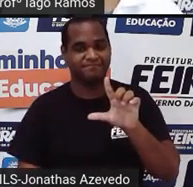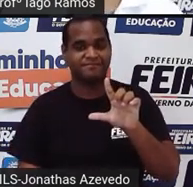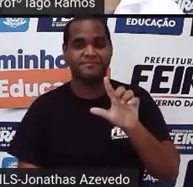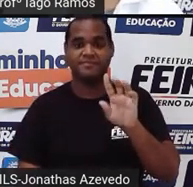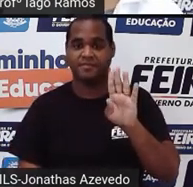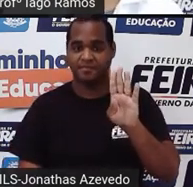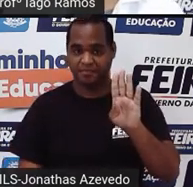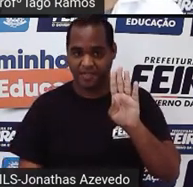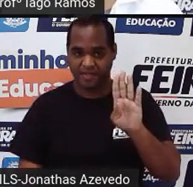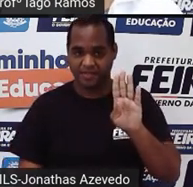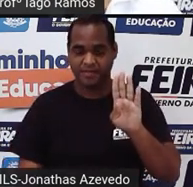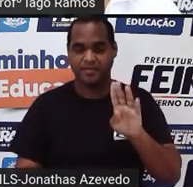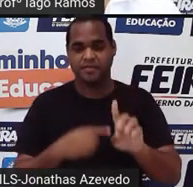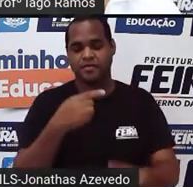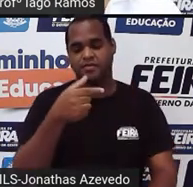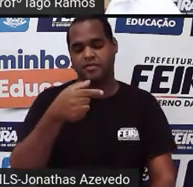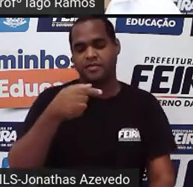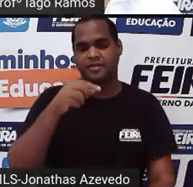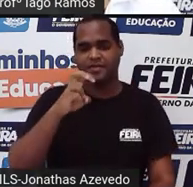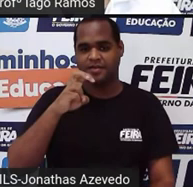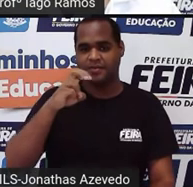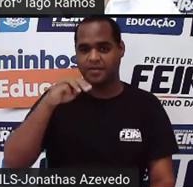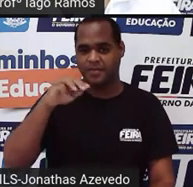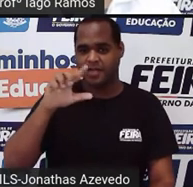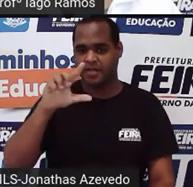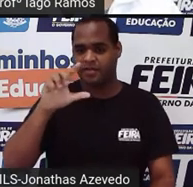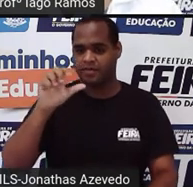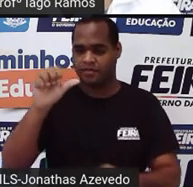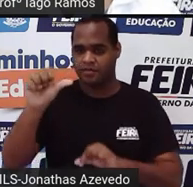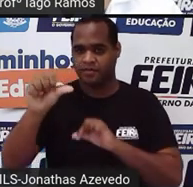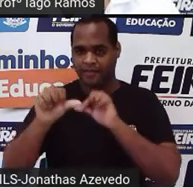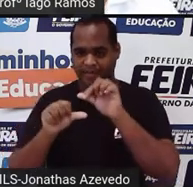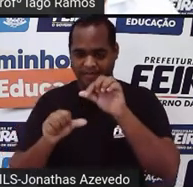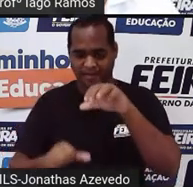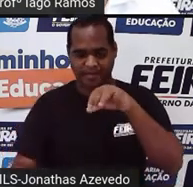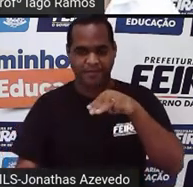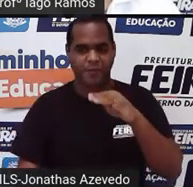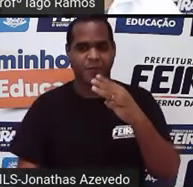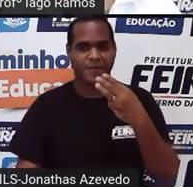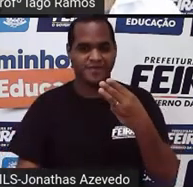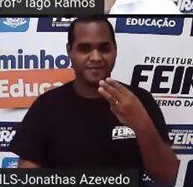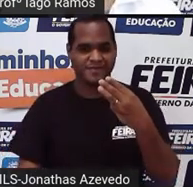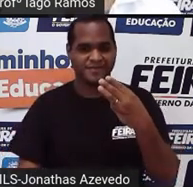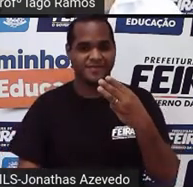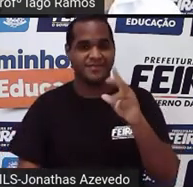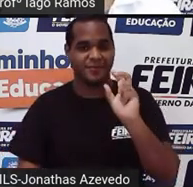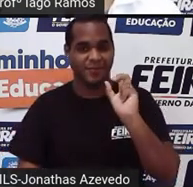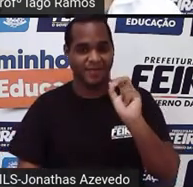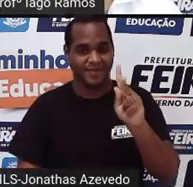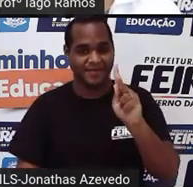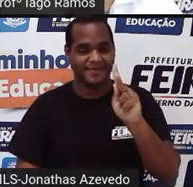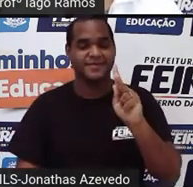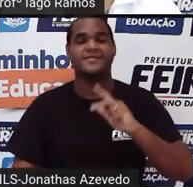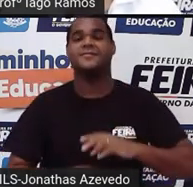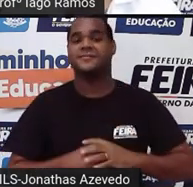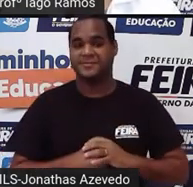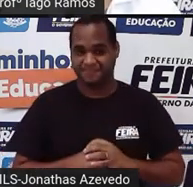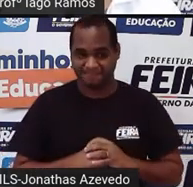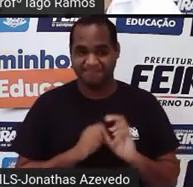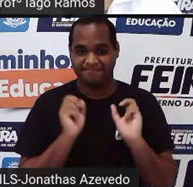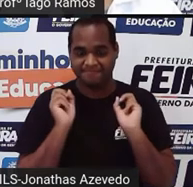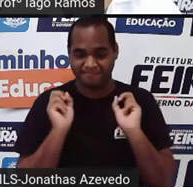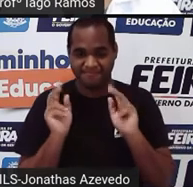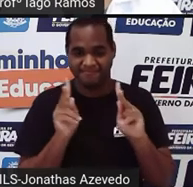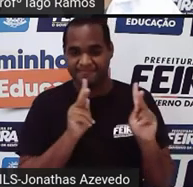item B, 175 mililitros, você vai transformar para centímetro cúbico, tá bom? Beleza?